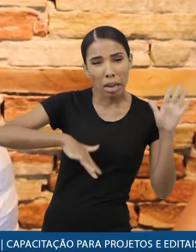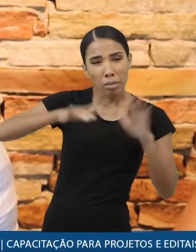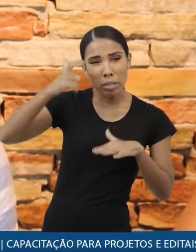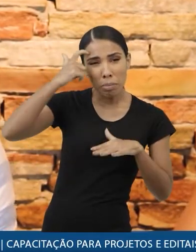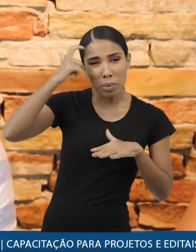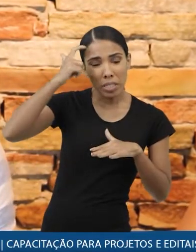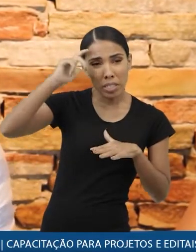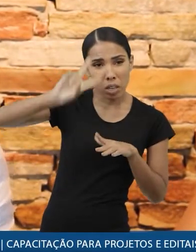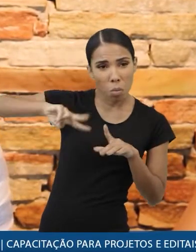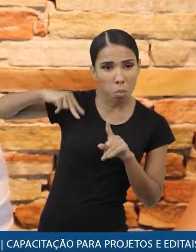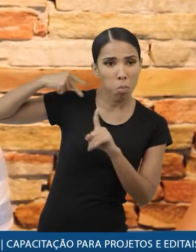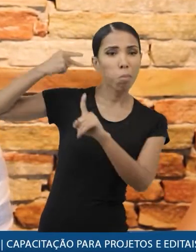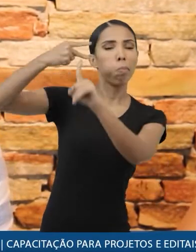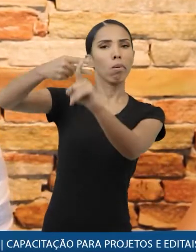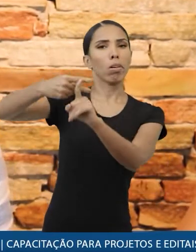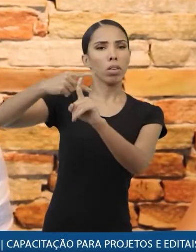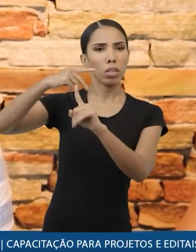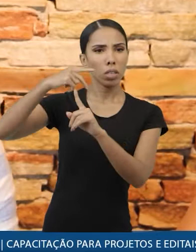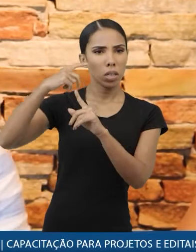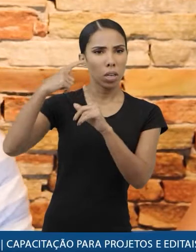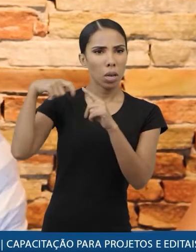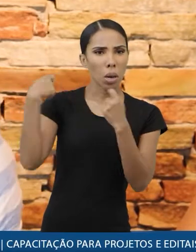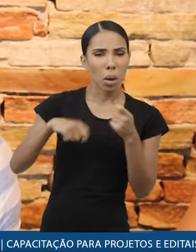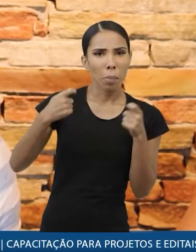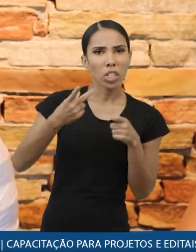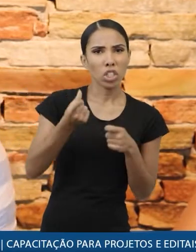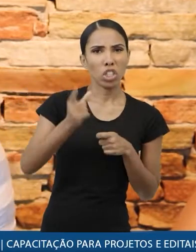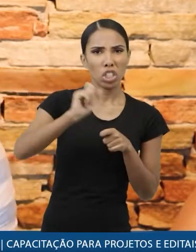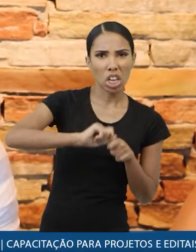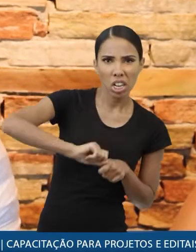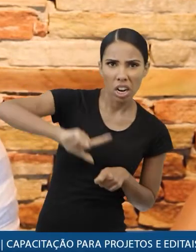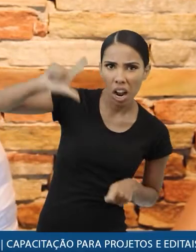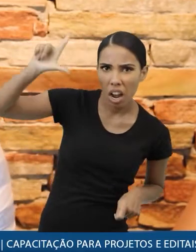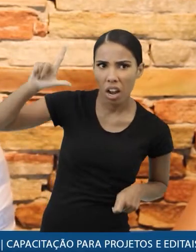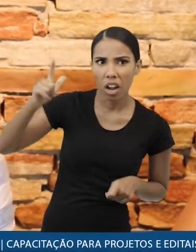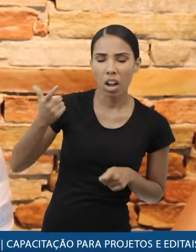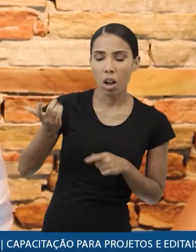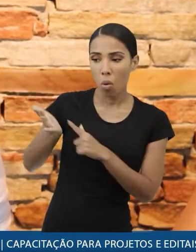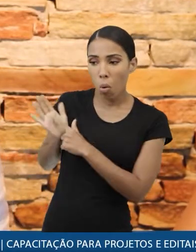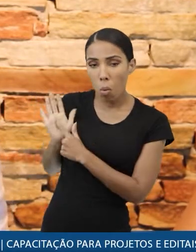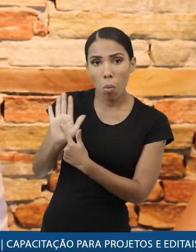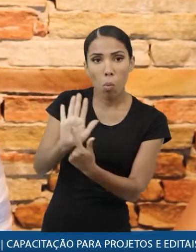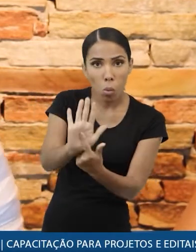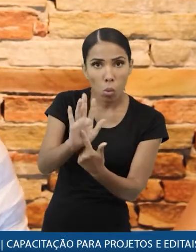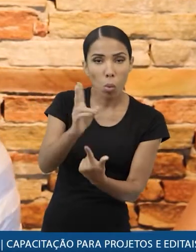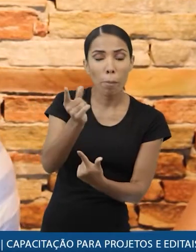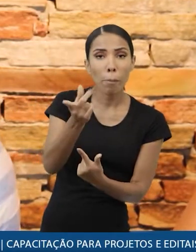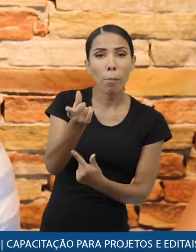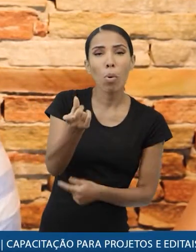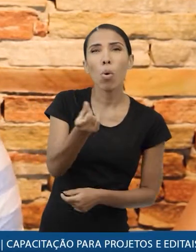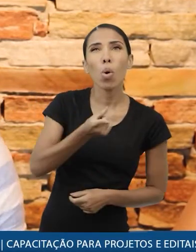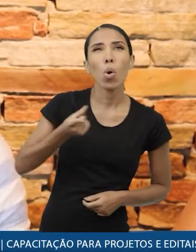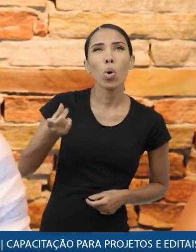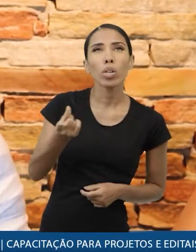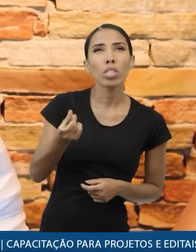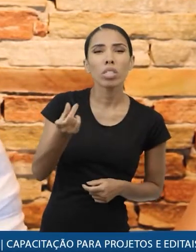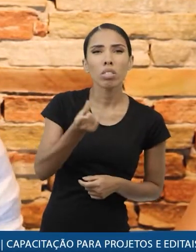exagerada de que você precisa fazer grandes cotações ou apresentar um orçamento muito